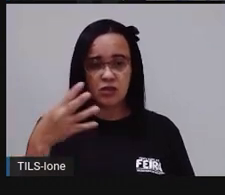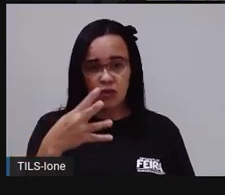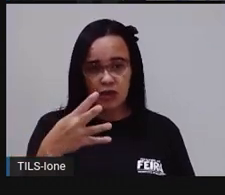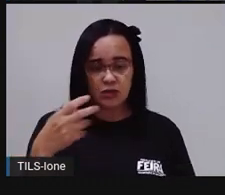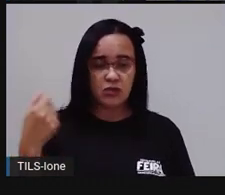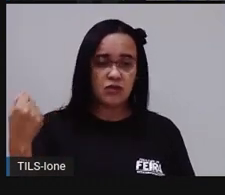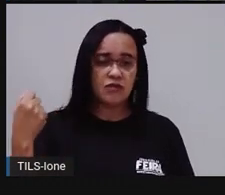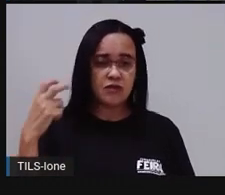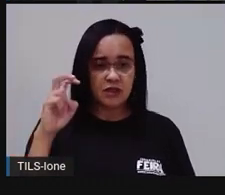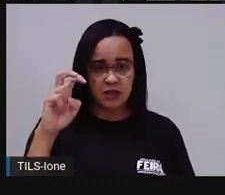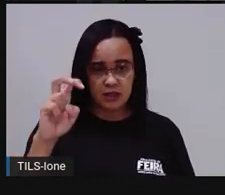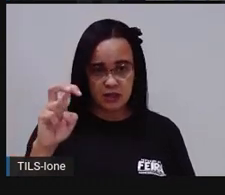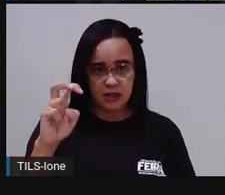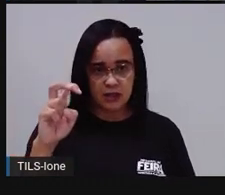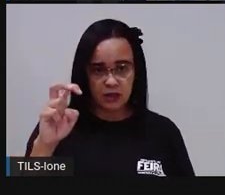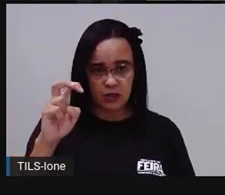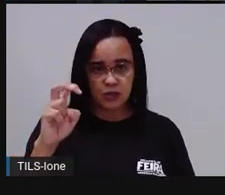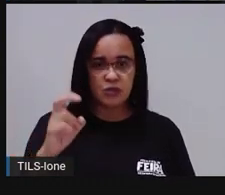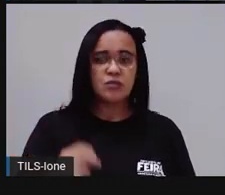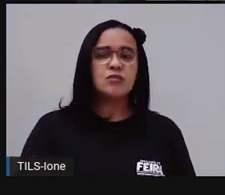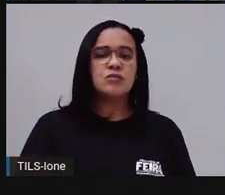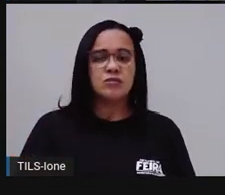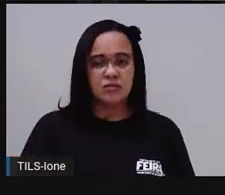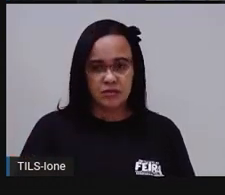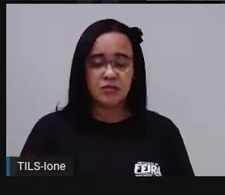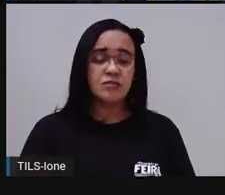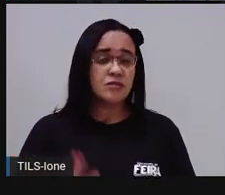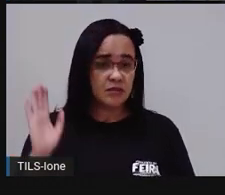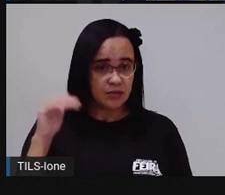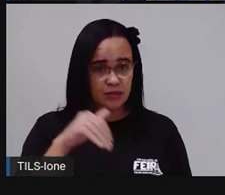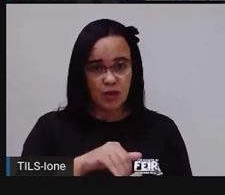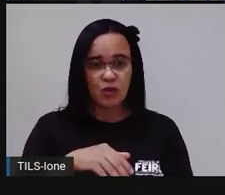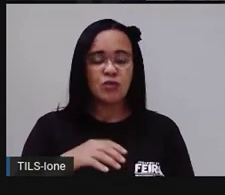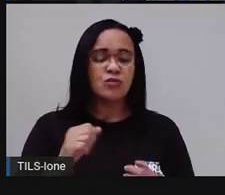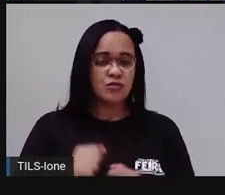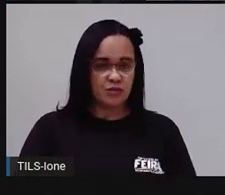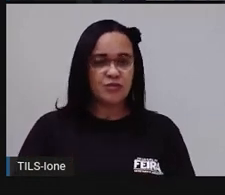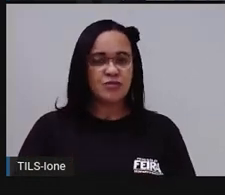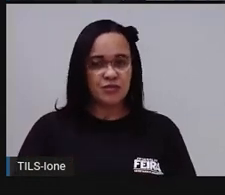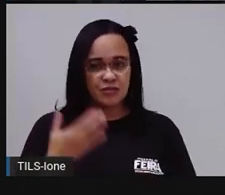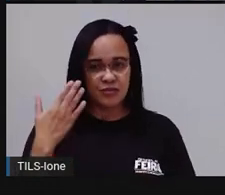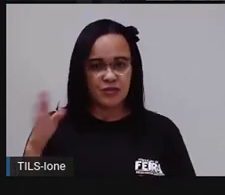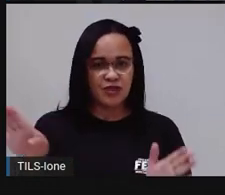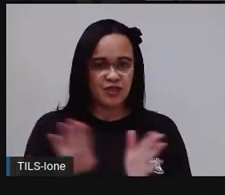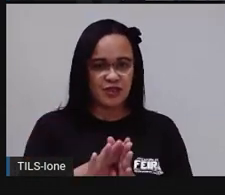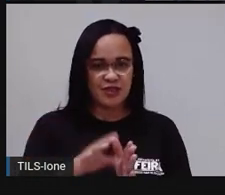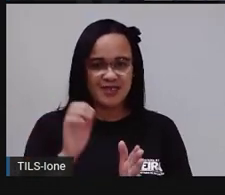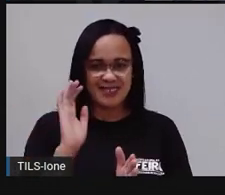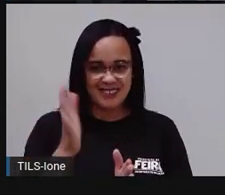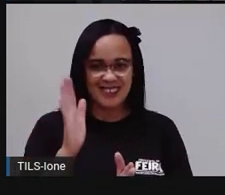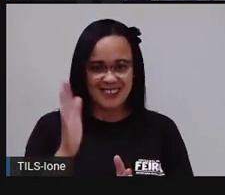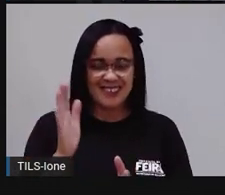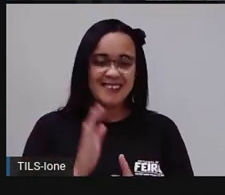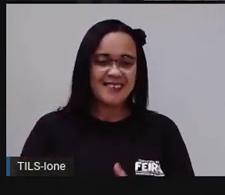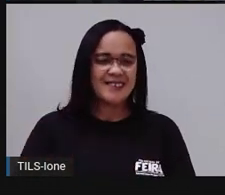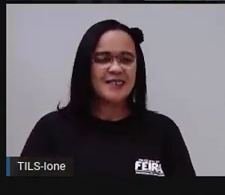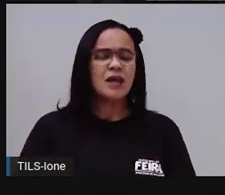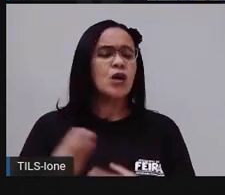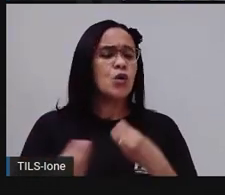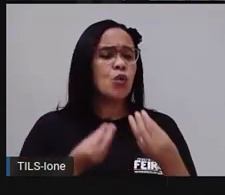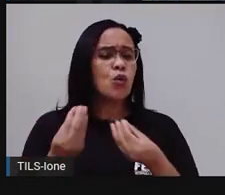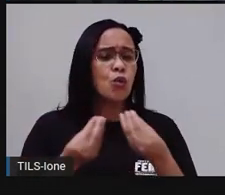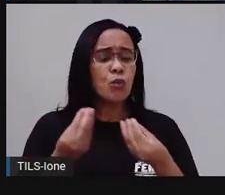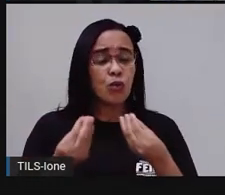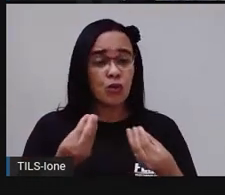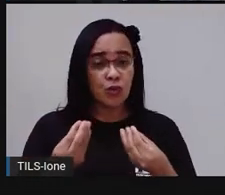23, 24, 25, ó, chegamos no número 25. E aí, o a gente faz agora para a